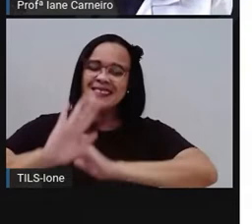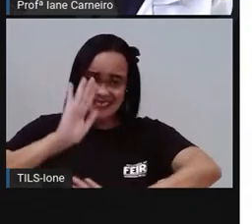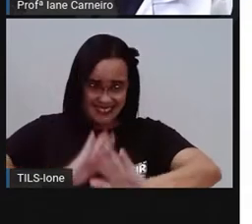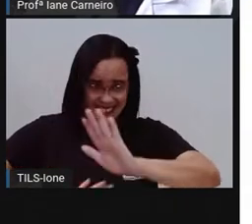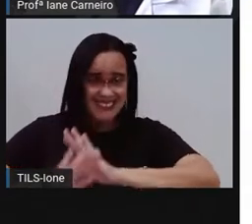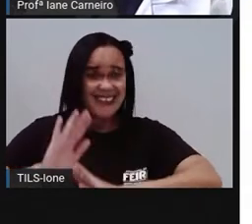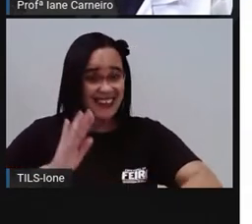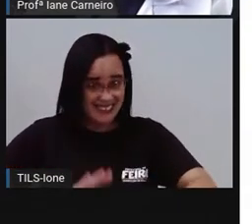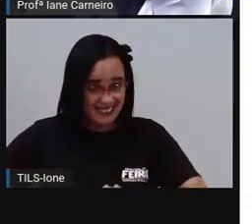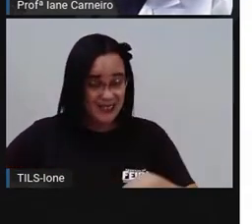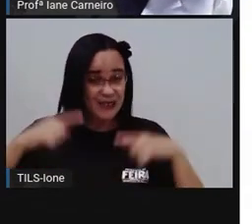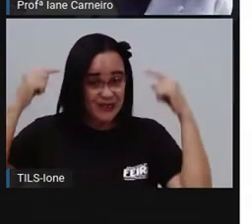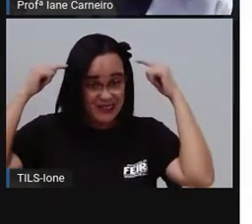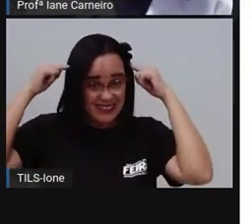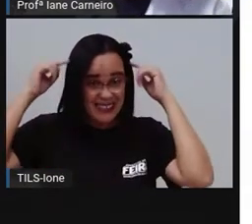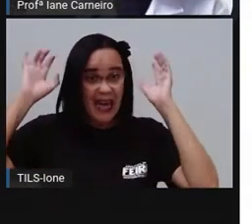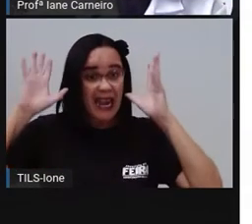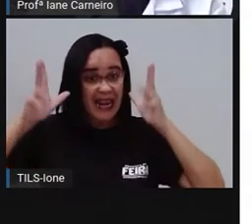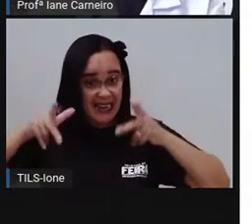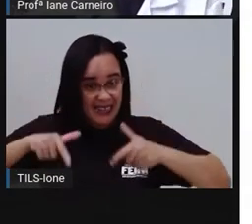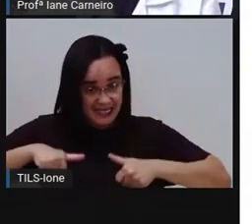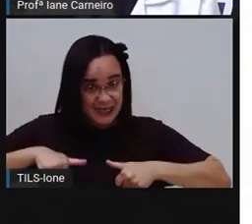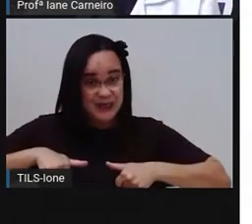viver naquela cabeça limpa. Tá certo?